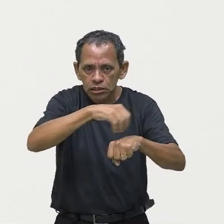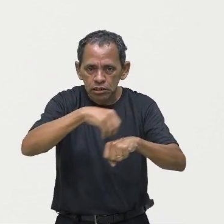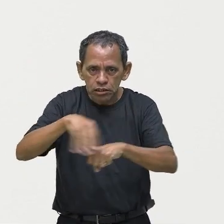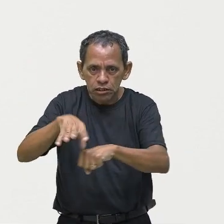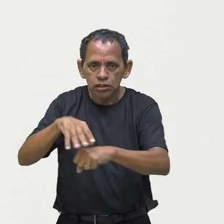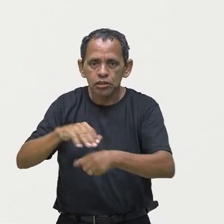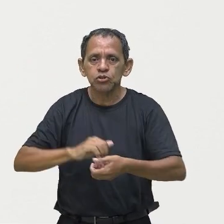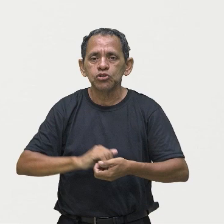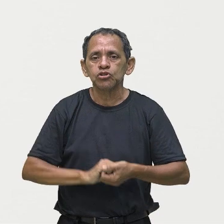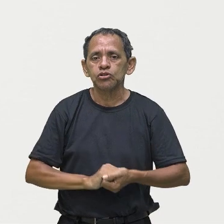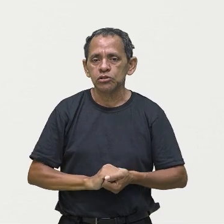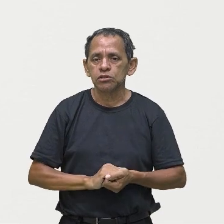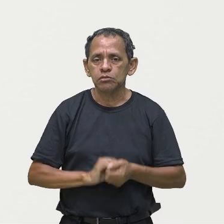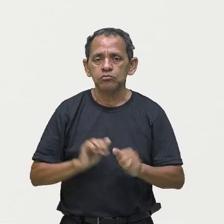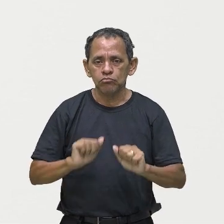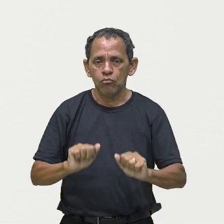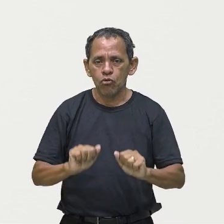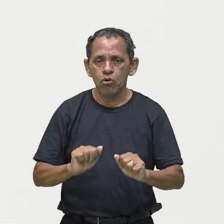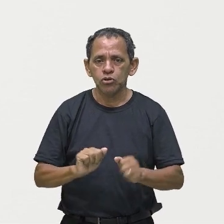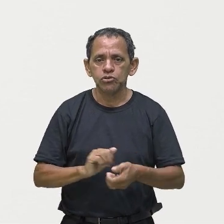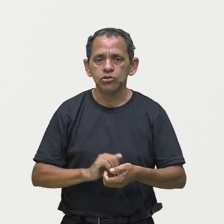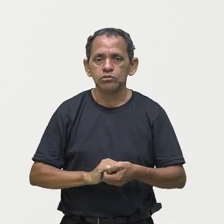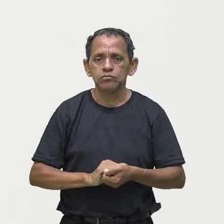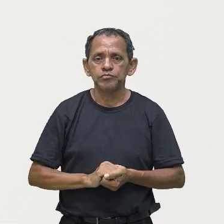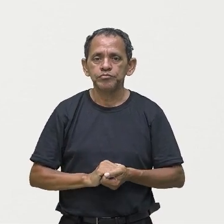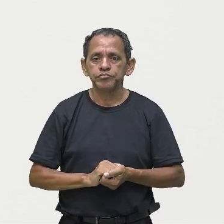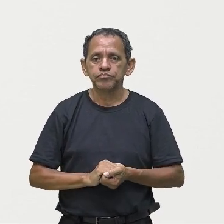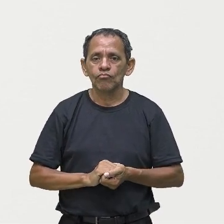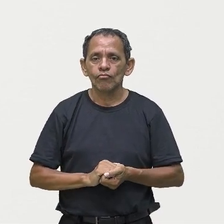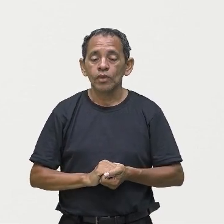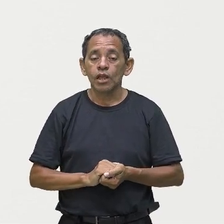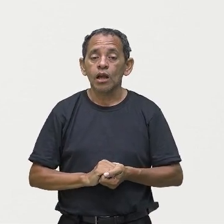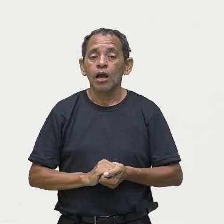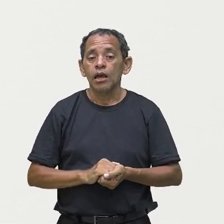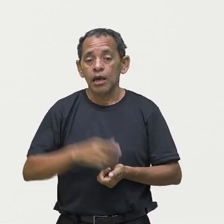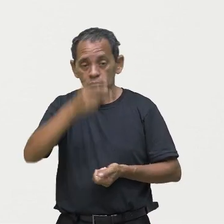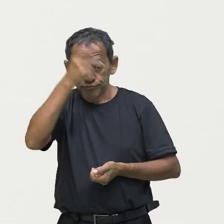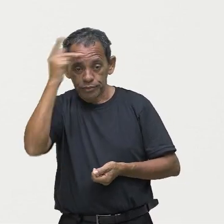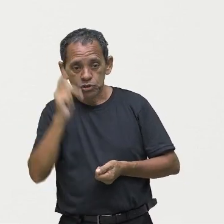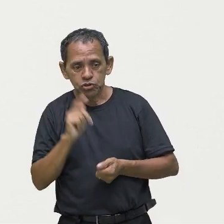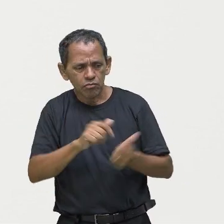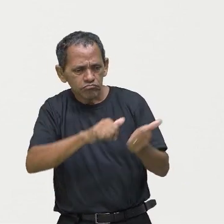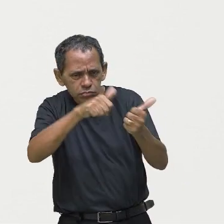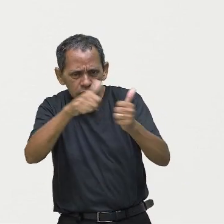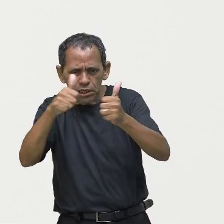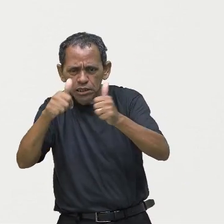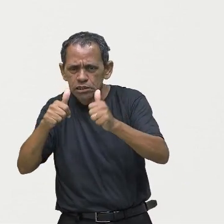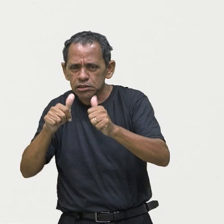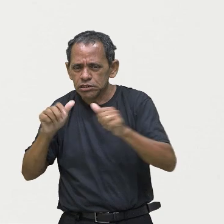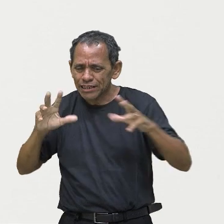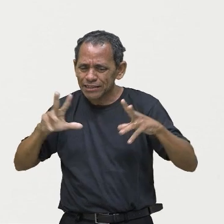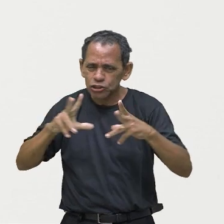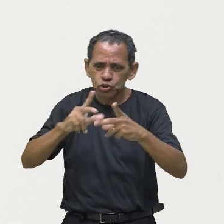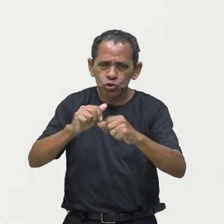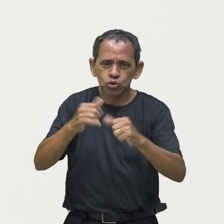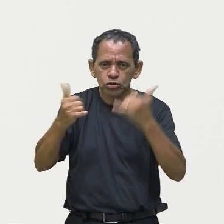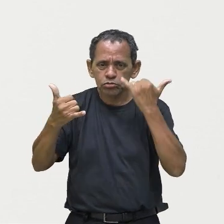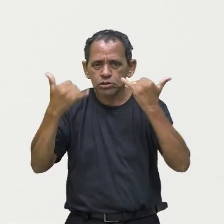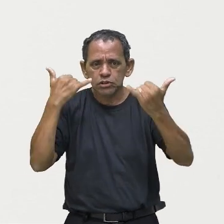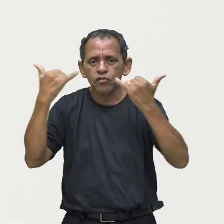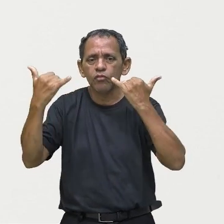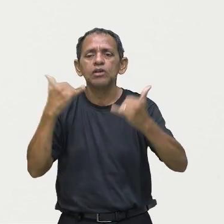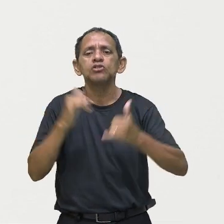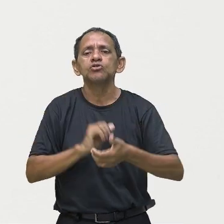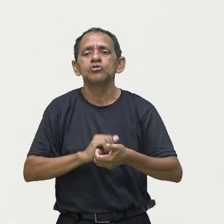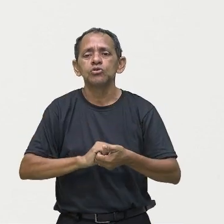analisar, vai visualizar todas aquelas informações mais importantes, sem ser preciso